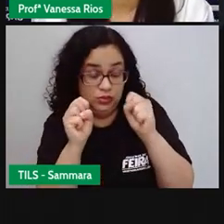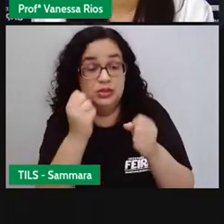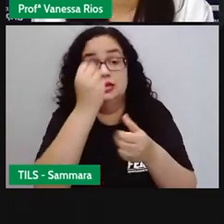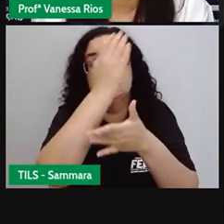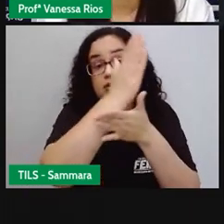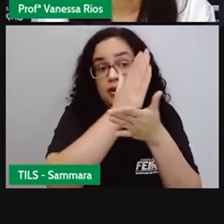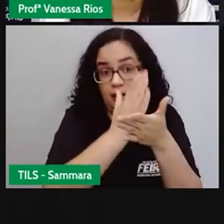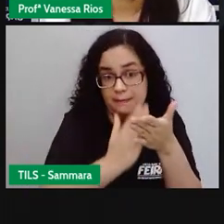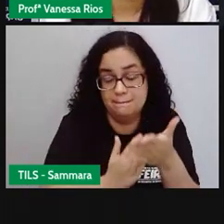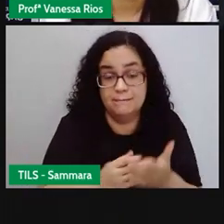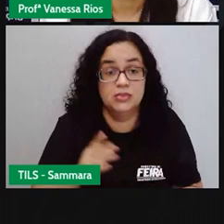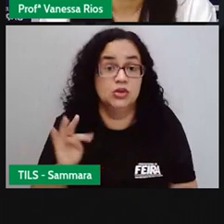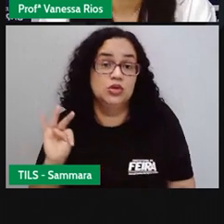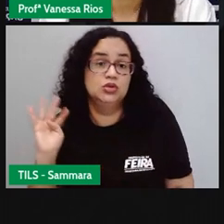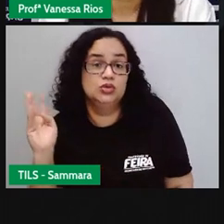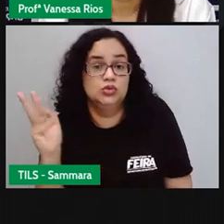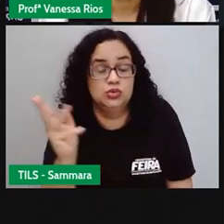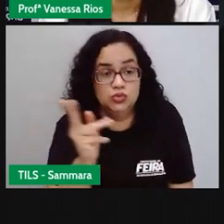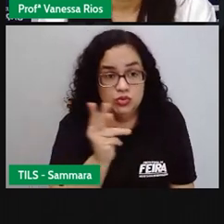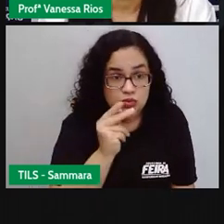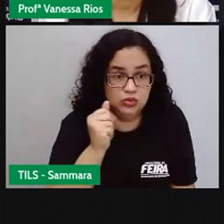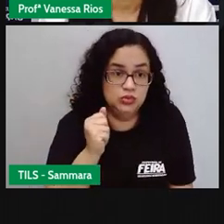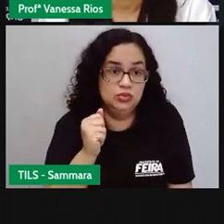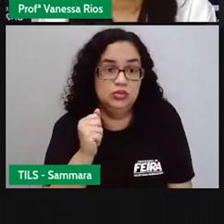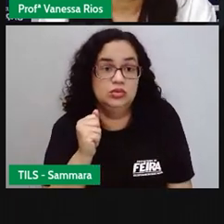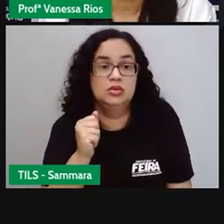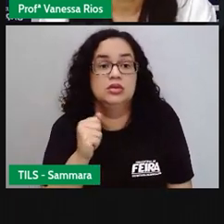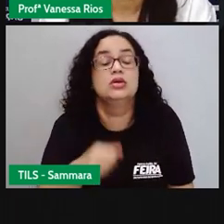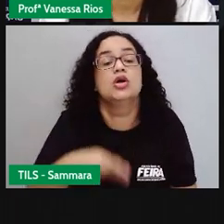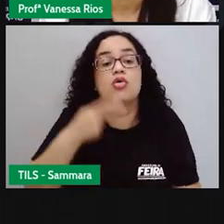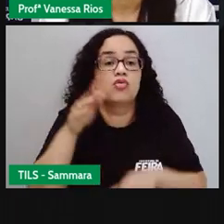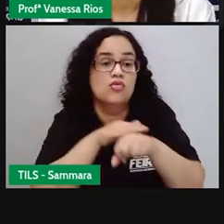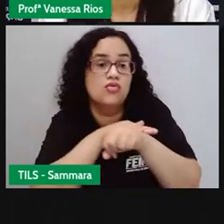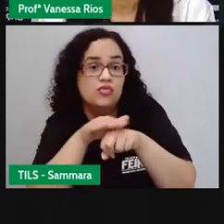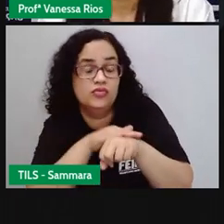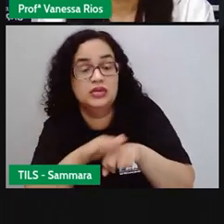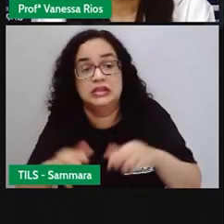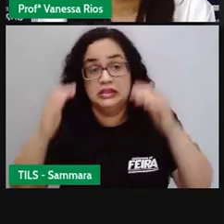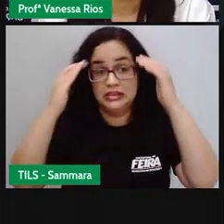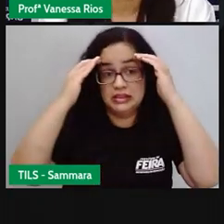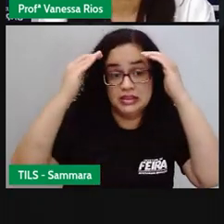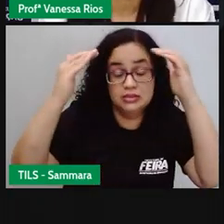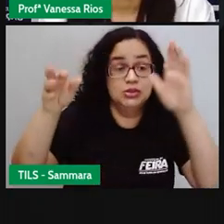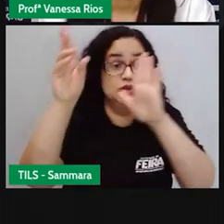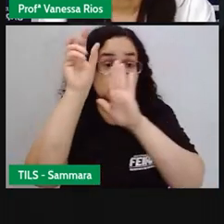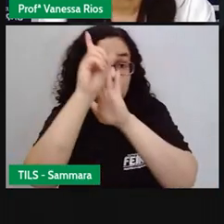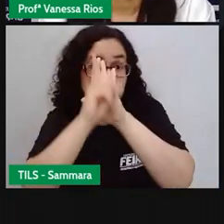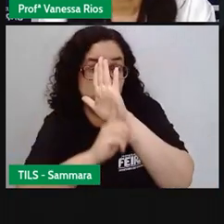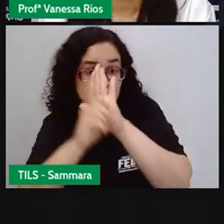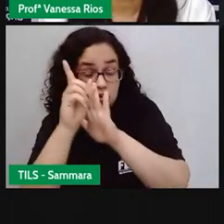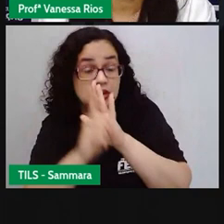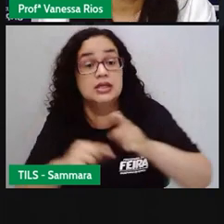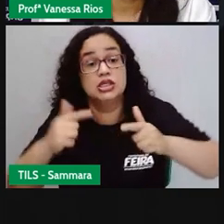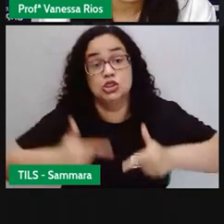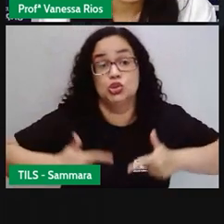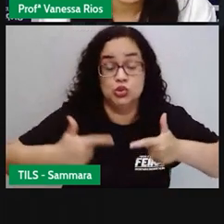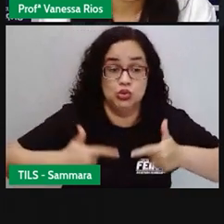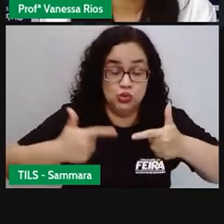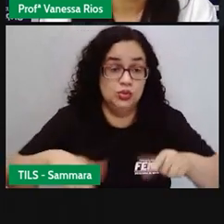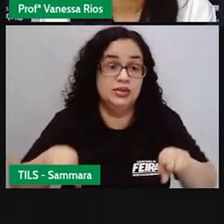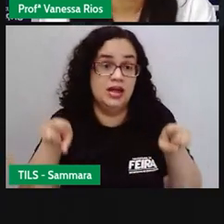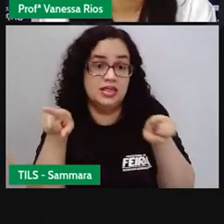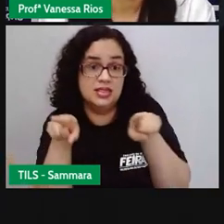vão dividindo aí toda essa formação de diálogo, de respeito aos direitos, de luta